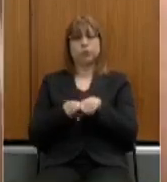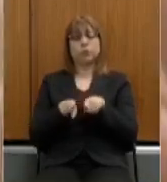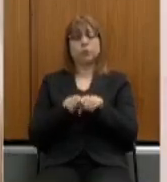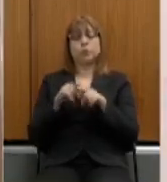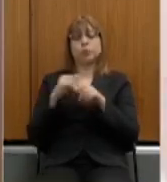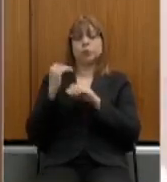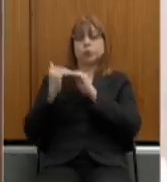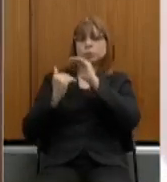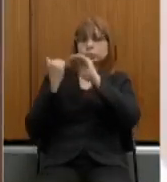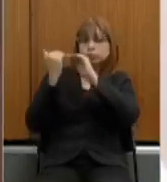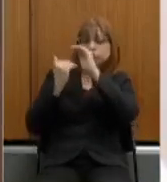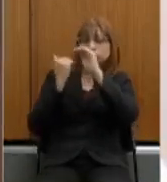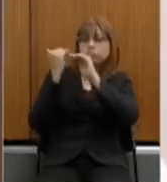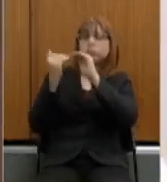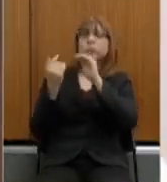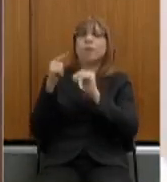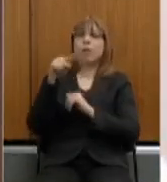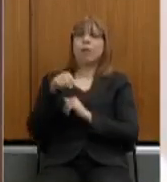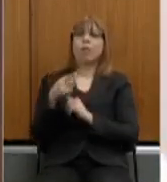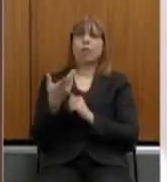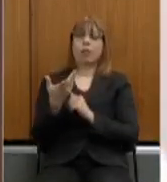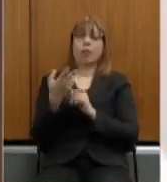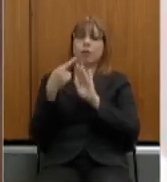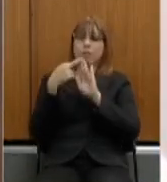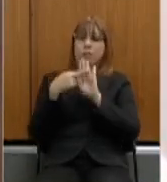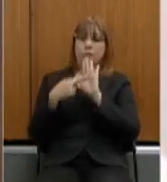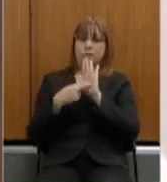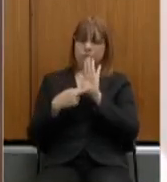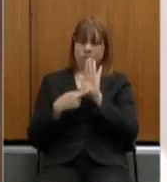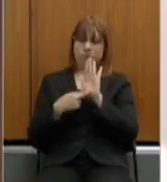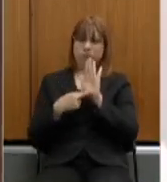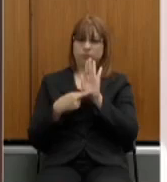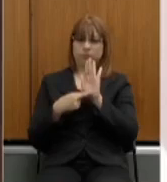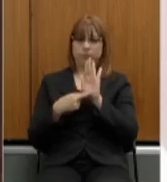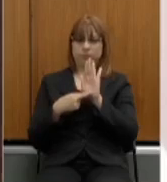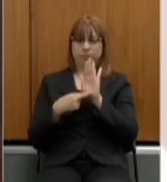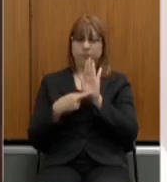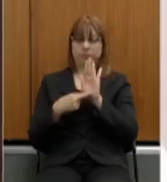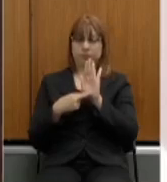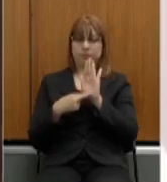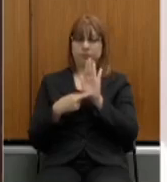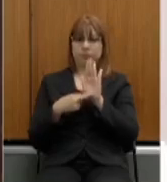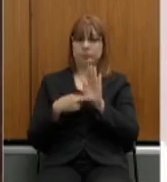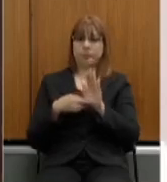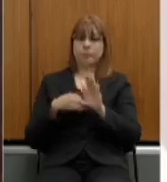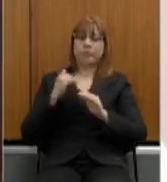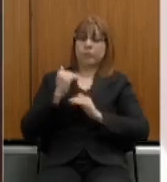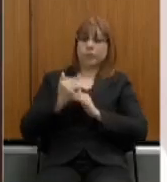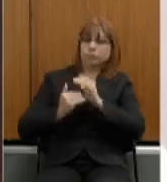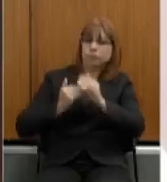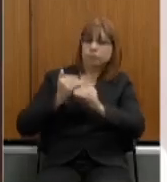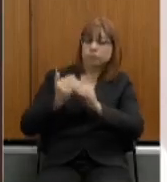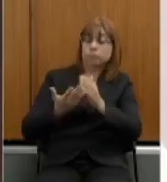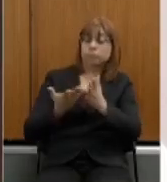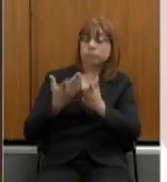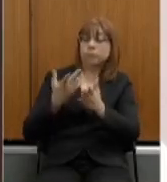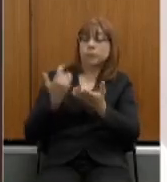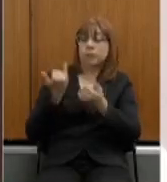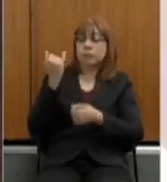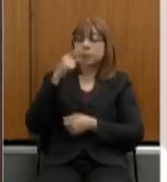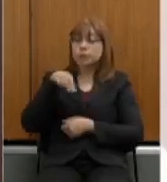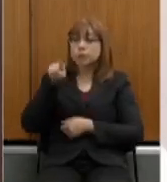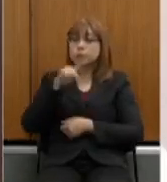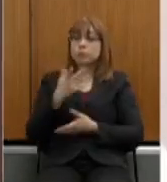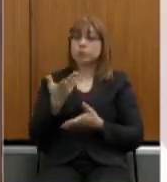desenvolvimentos, que são as regras de transição, quando a única alteração que é necessária que os senhores façam